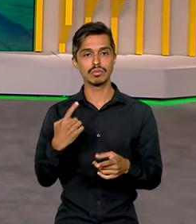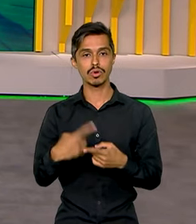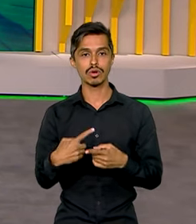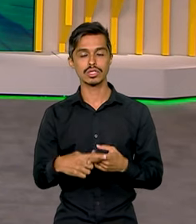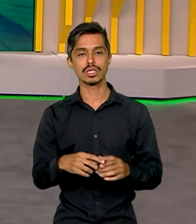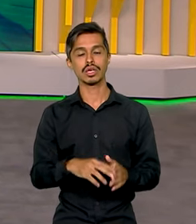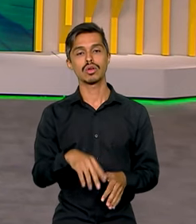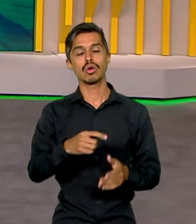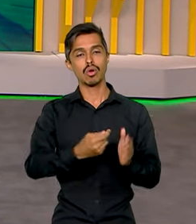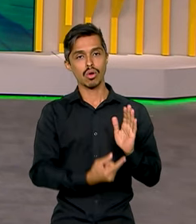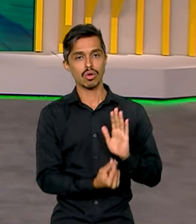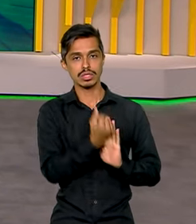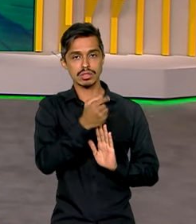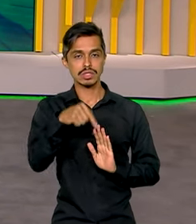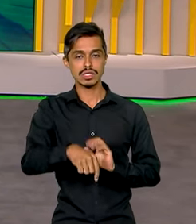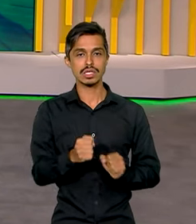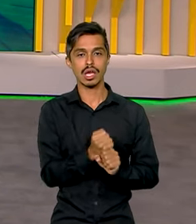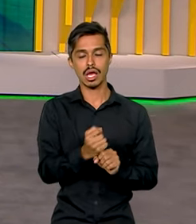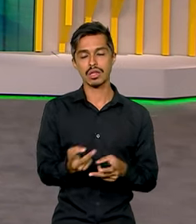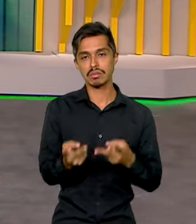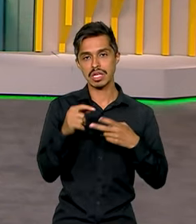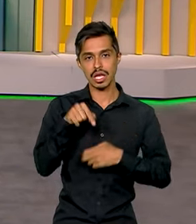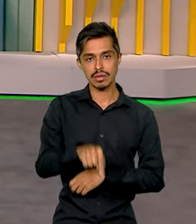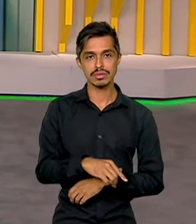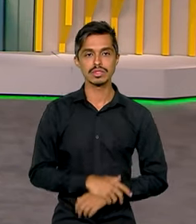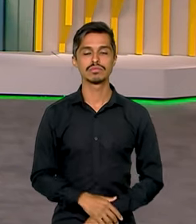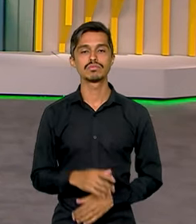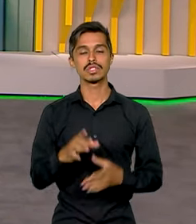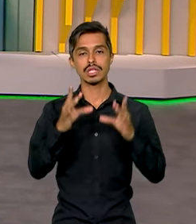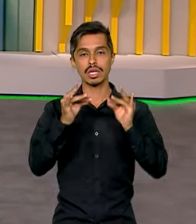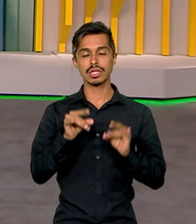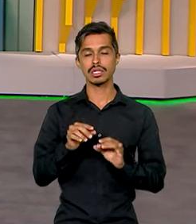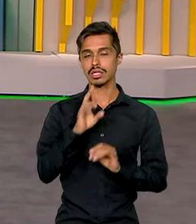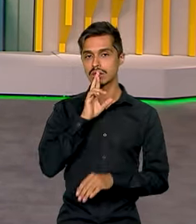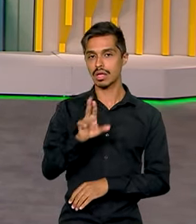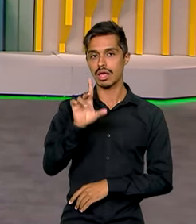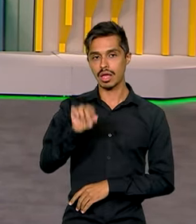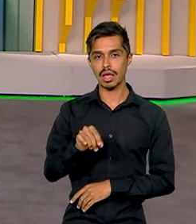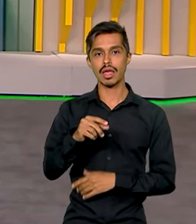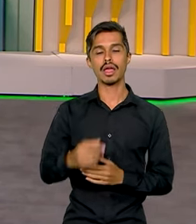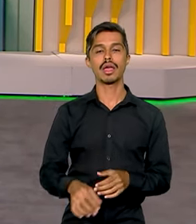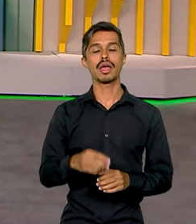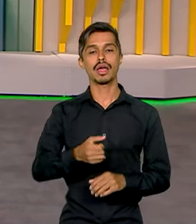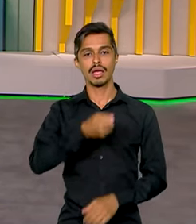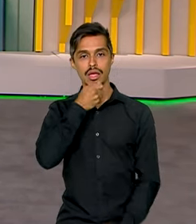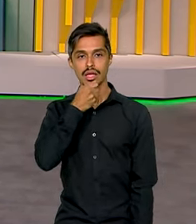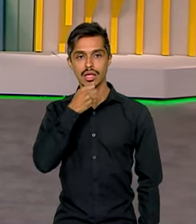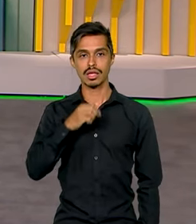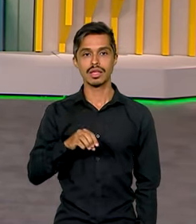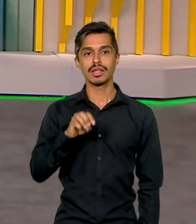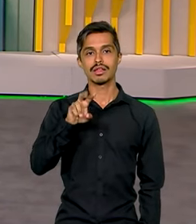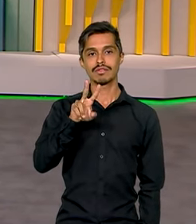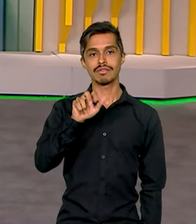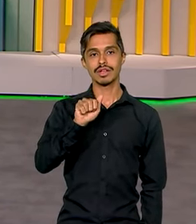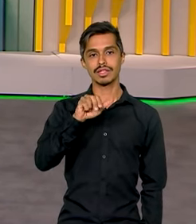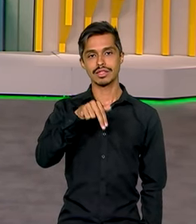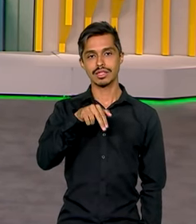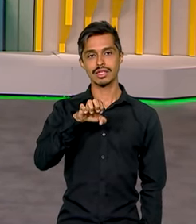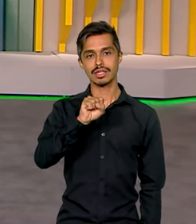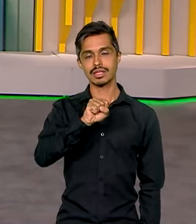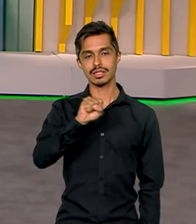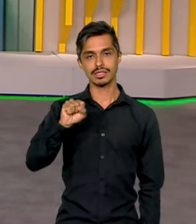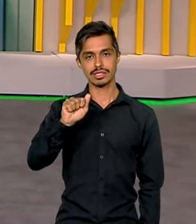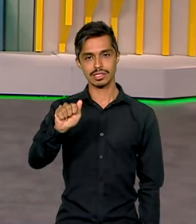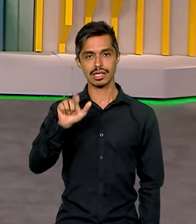orçamento deste ano. E quem tem mais detalhes dos resultados é a repórter Vanessa Casalino, que fala agora ao